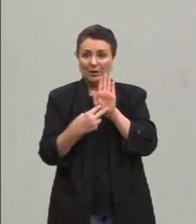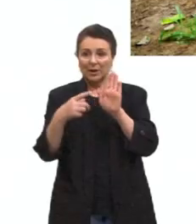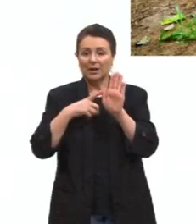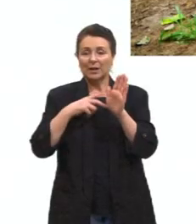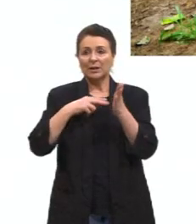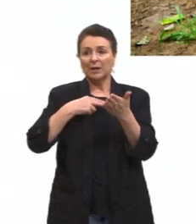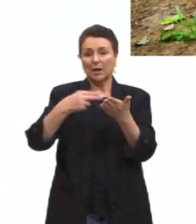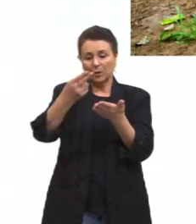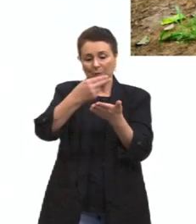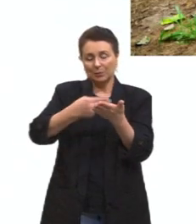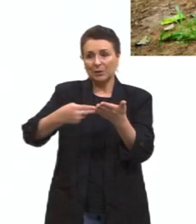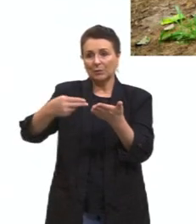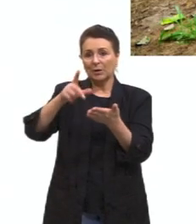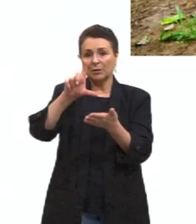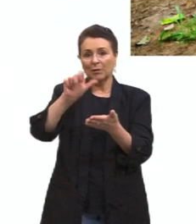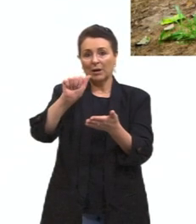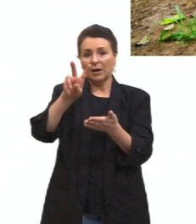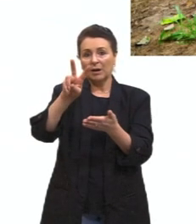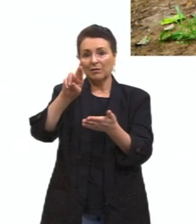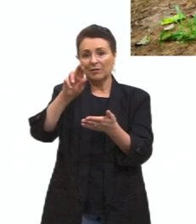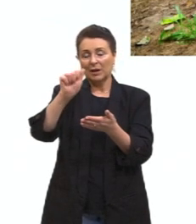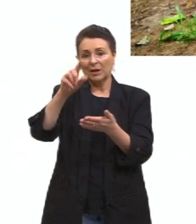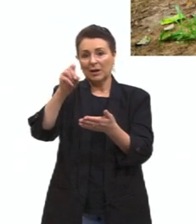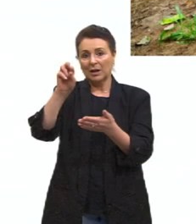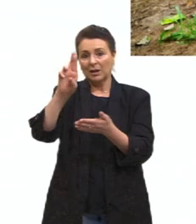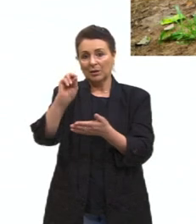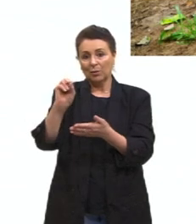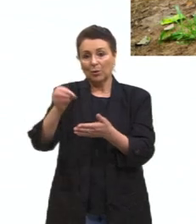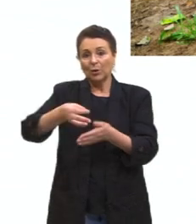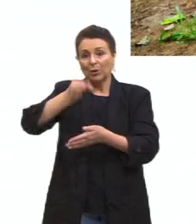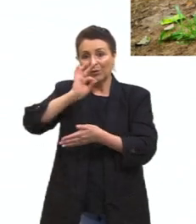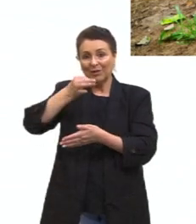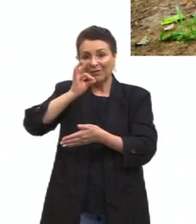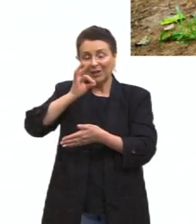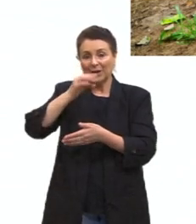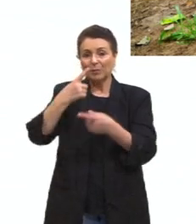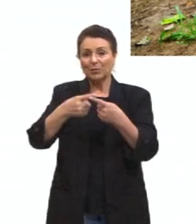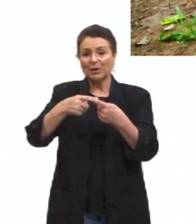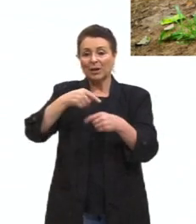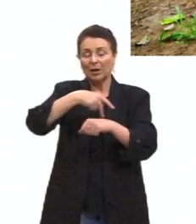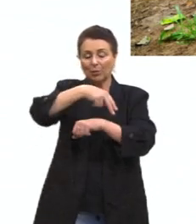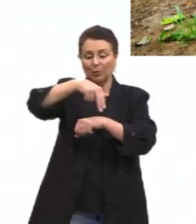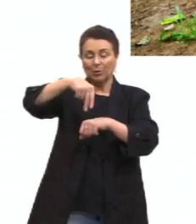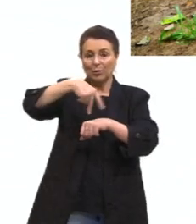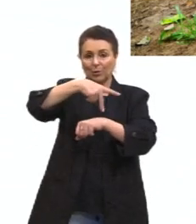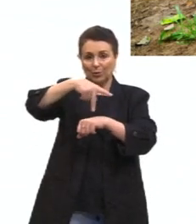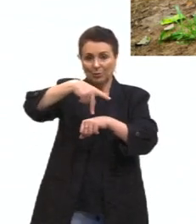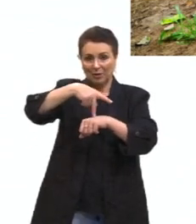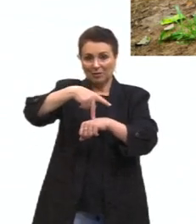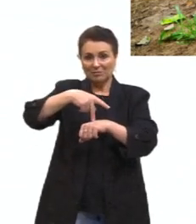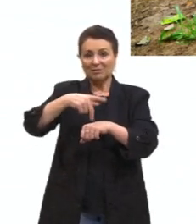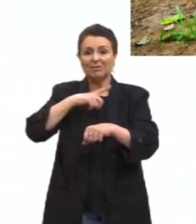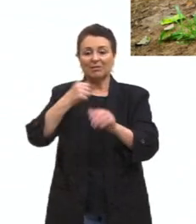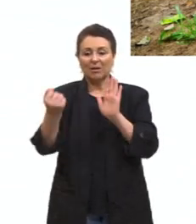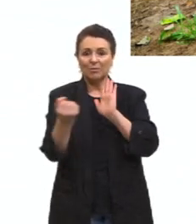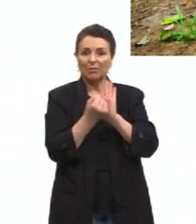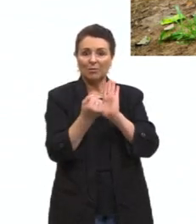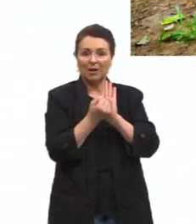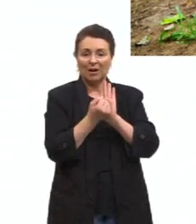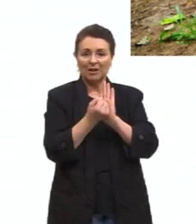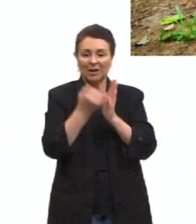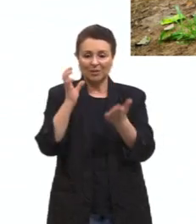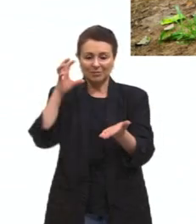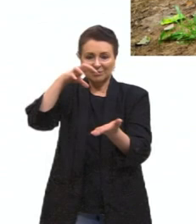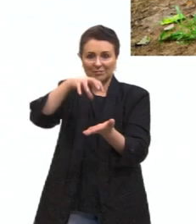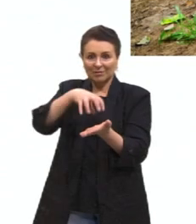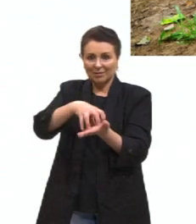do lavrador de café, do Portinari. Por quê? O nosso país esteve marcado, desde a colonização, a presença dos